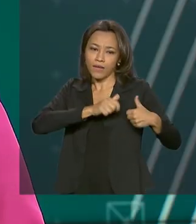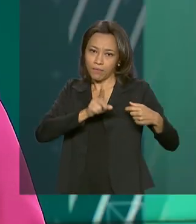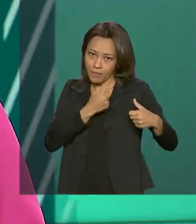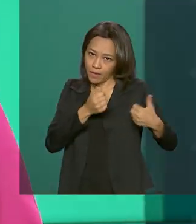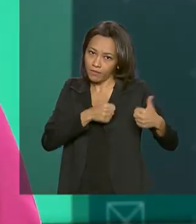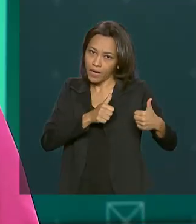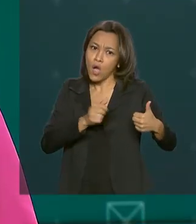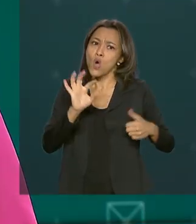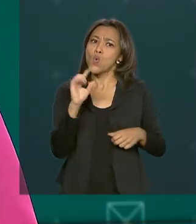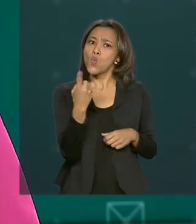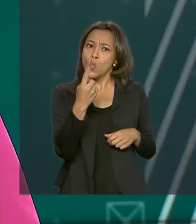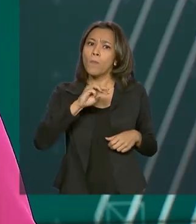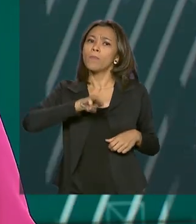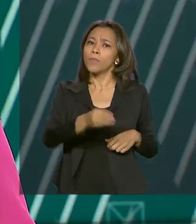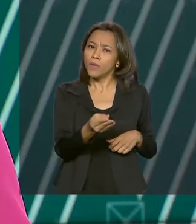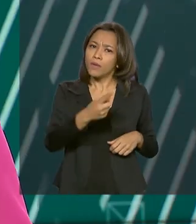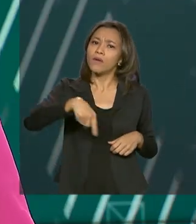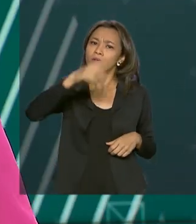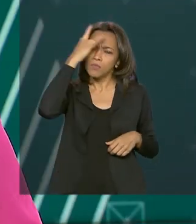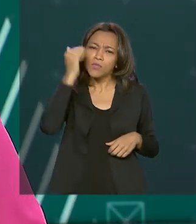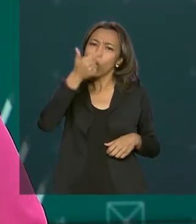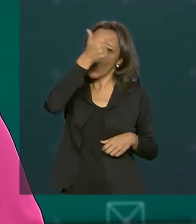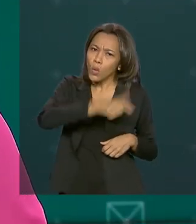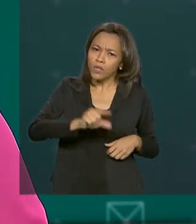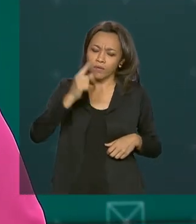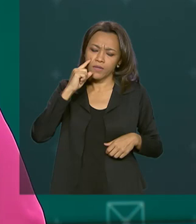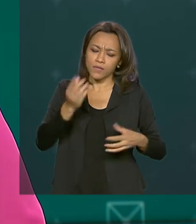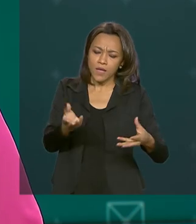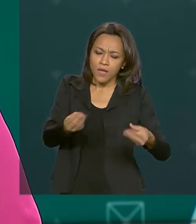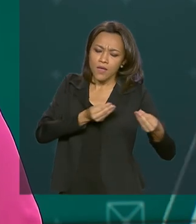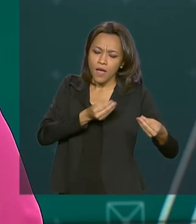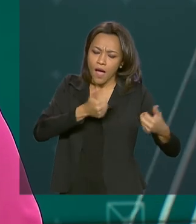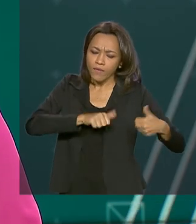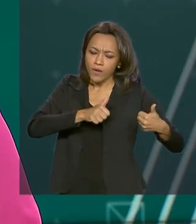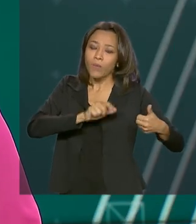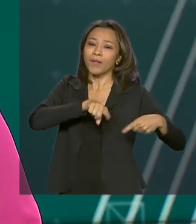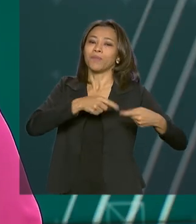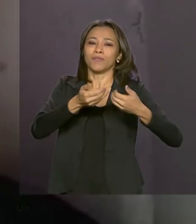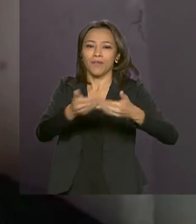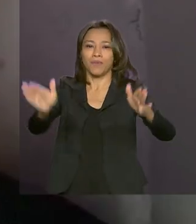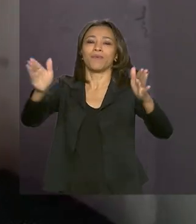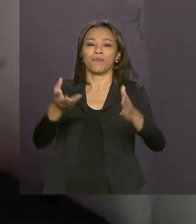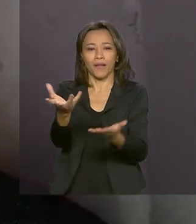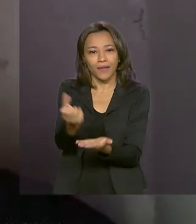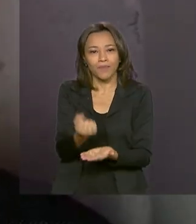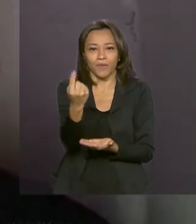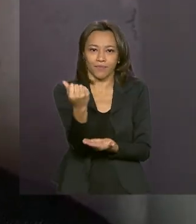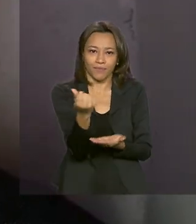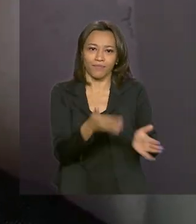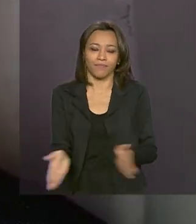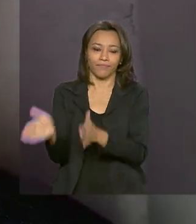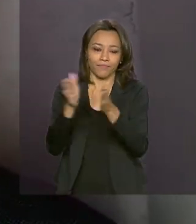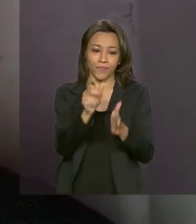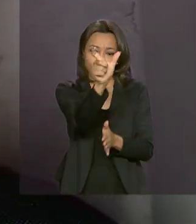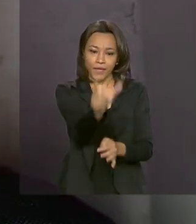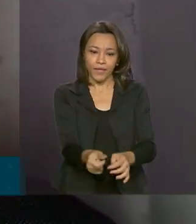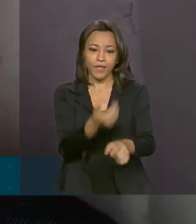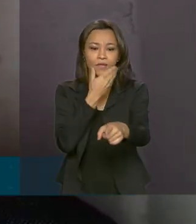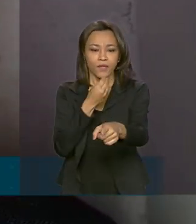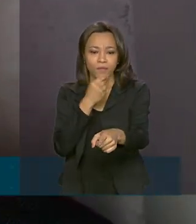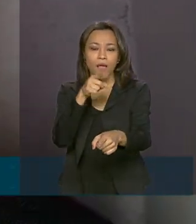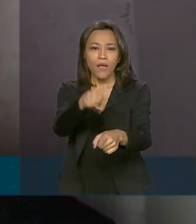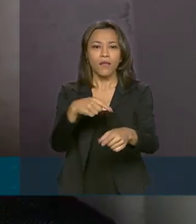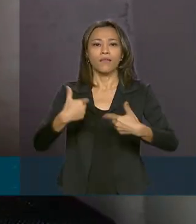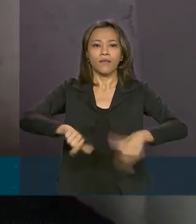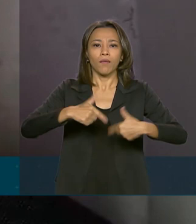brasileiros que tiveram o cadastro reavaliado e voltaram a receber neste mês. Breno Costa, motorista